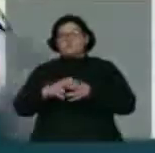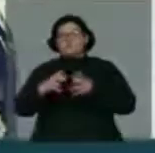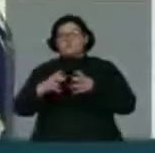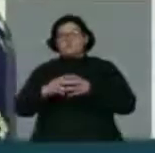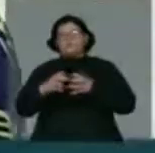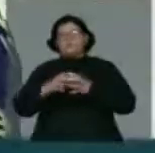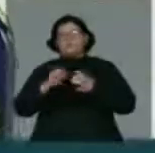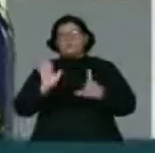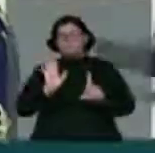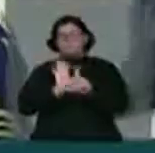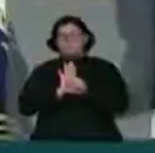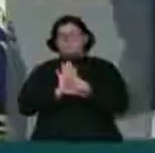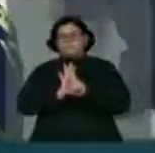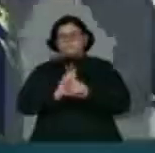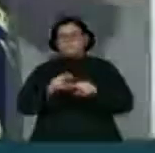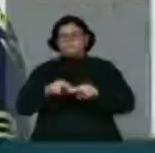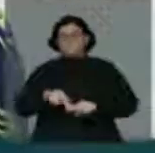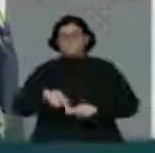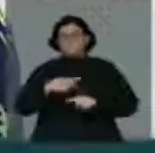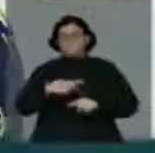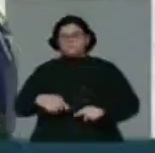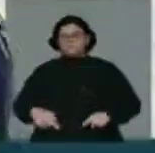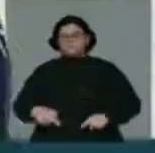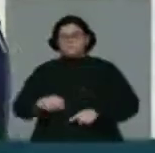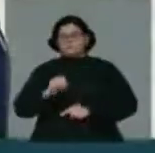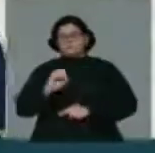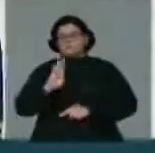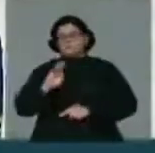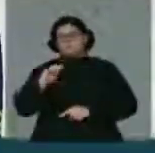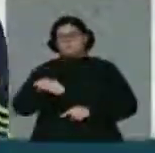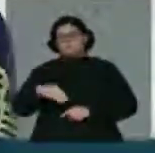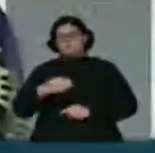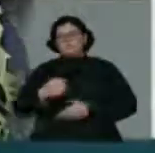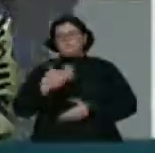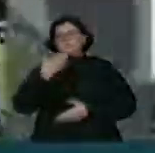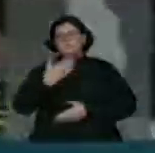presidente da UBM insiste que a bancada apoia este plano.